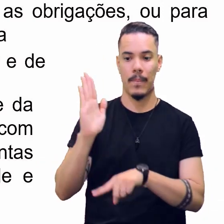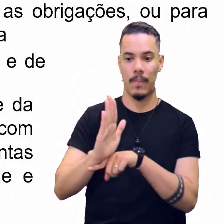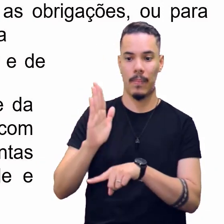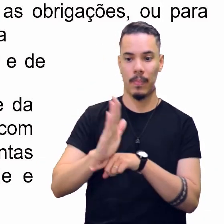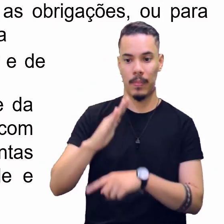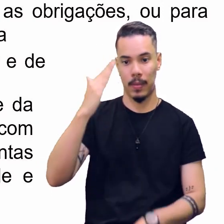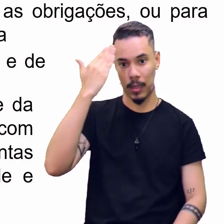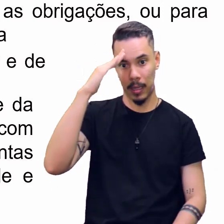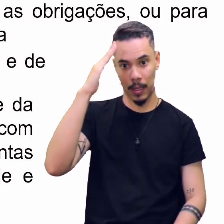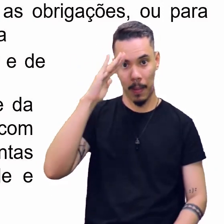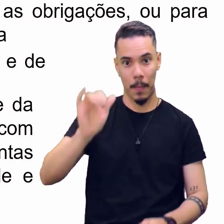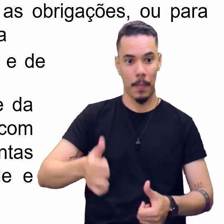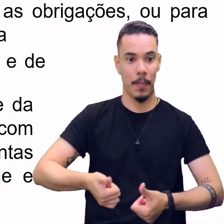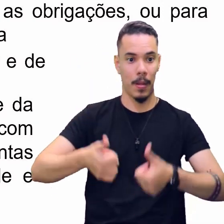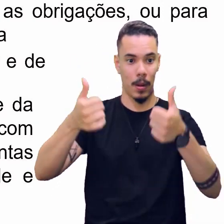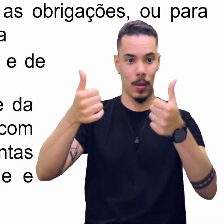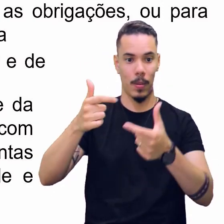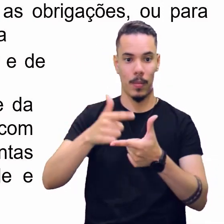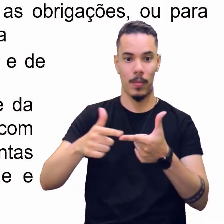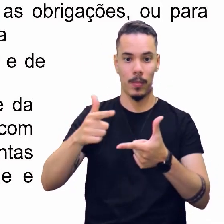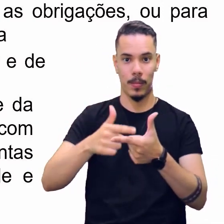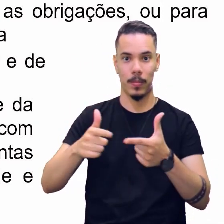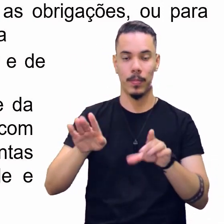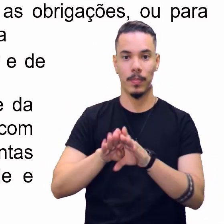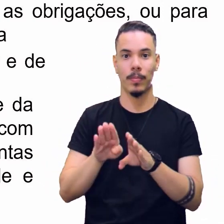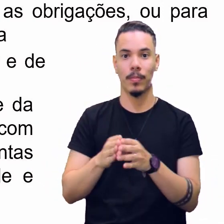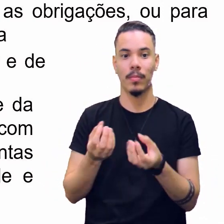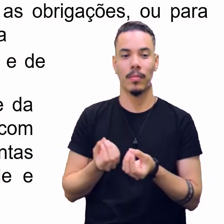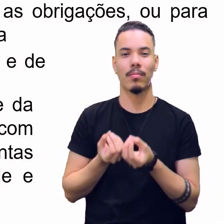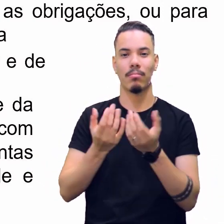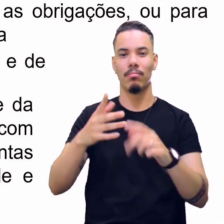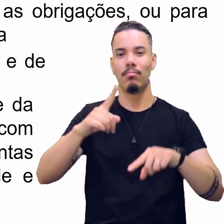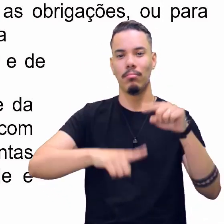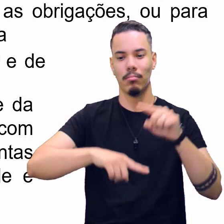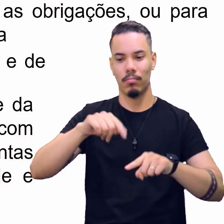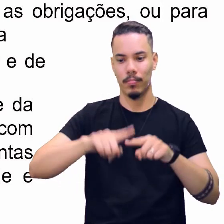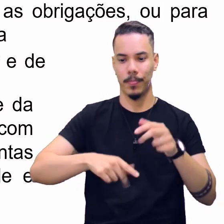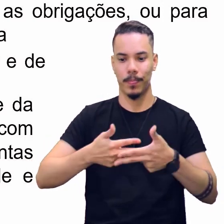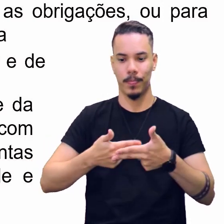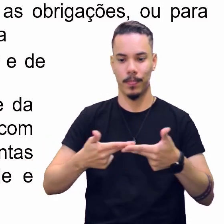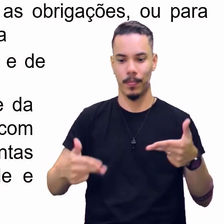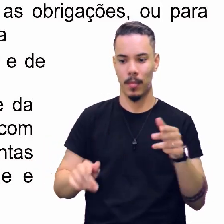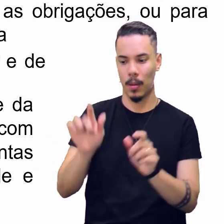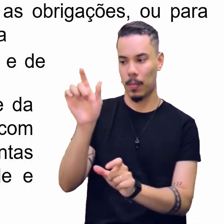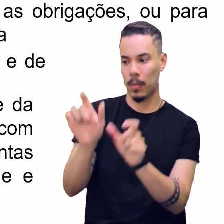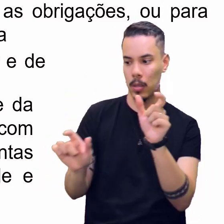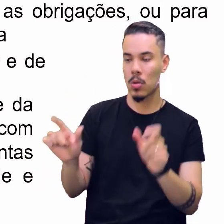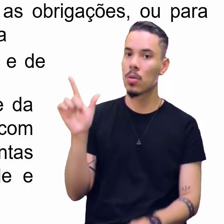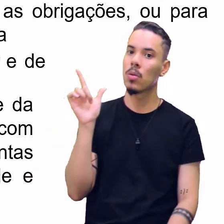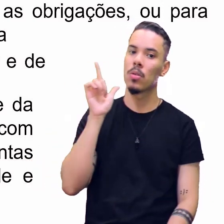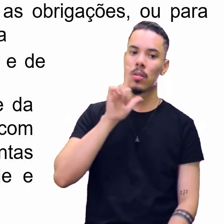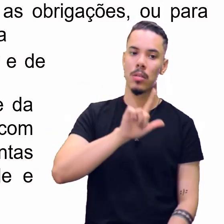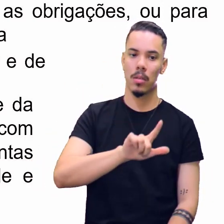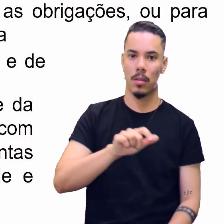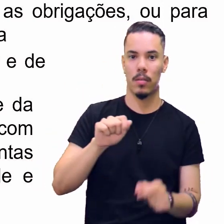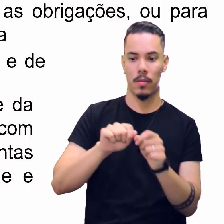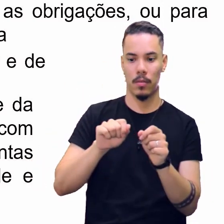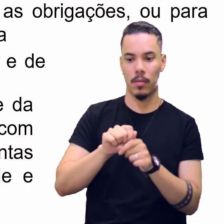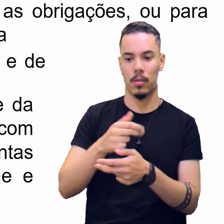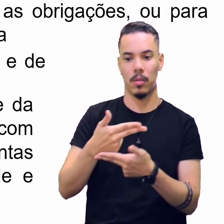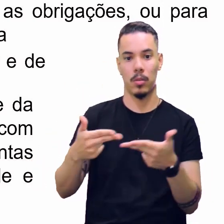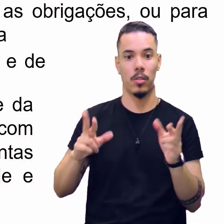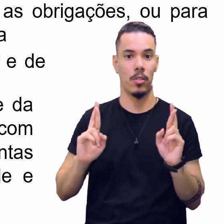entender melhor o problema e dar ferramentas para a pessoa conseguir fazer algo